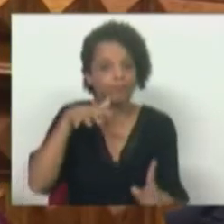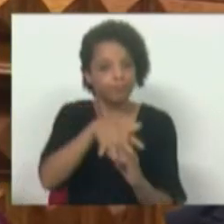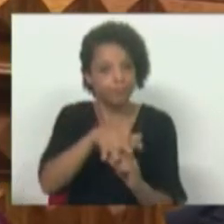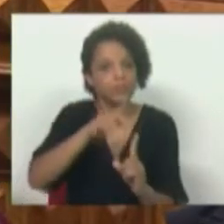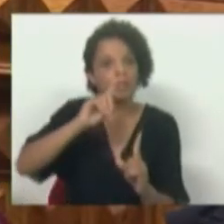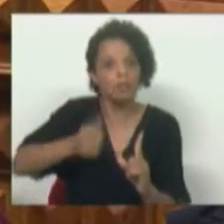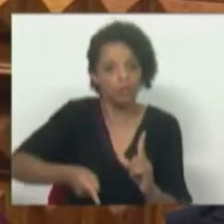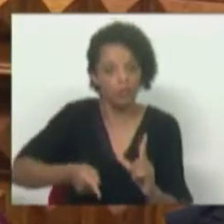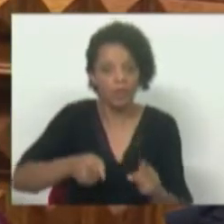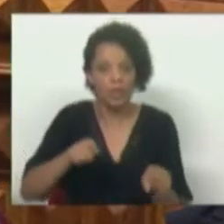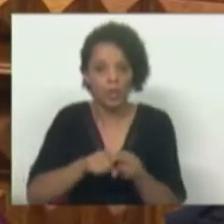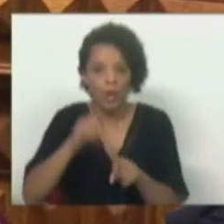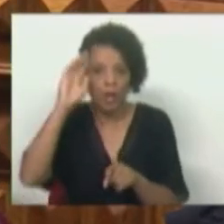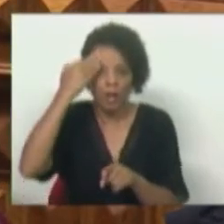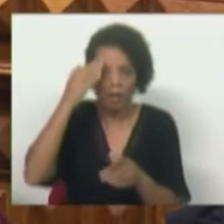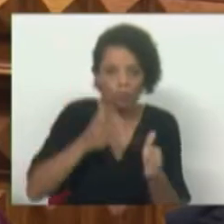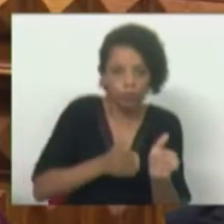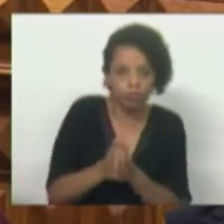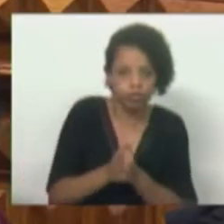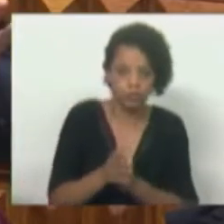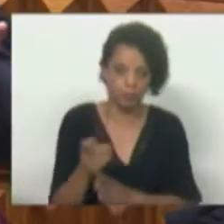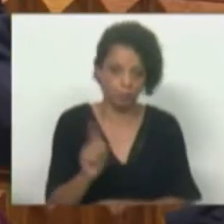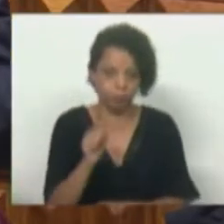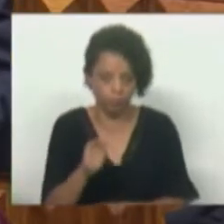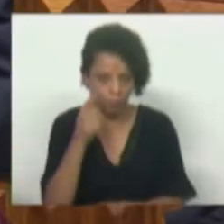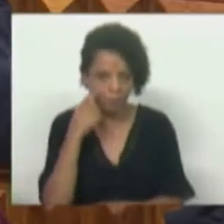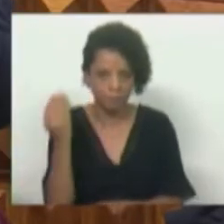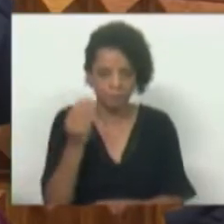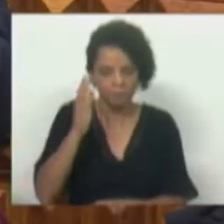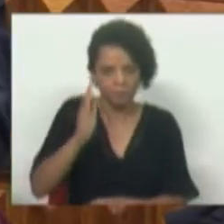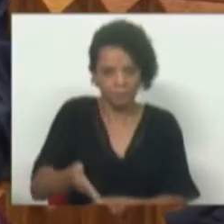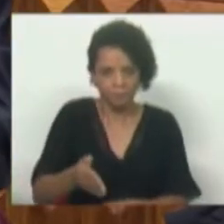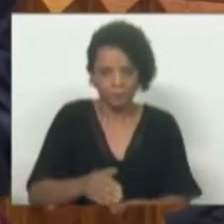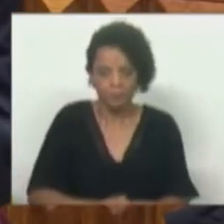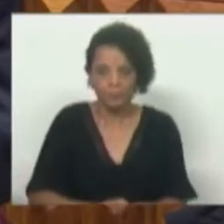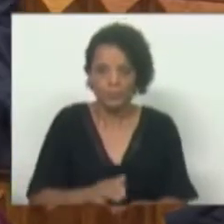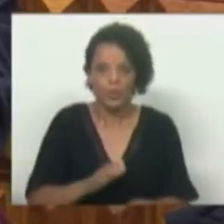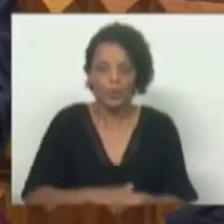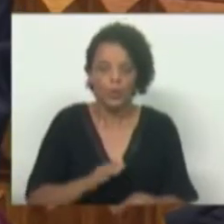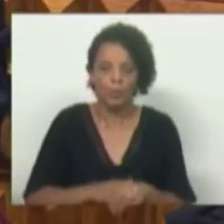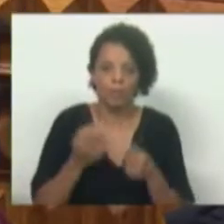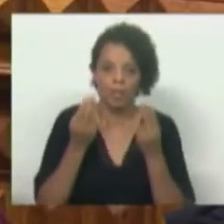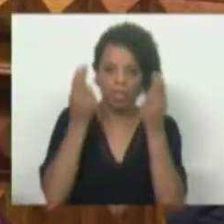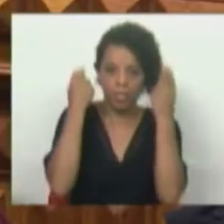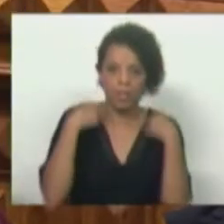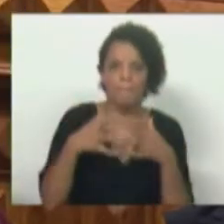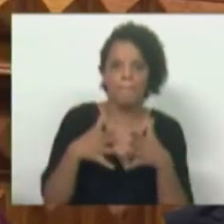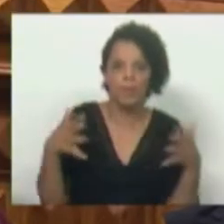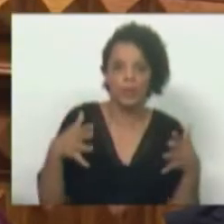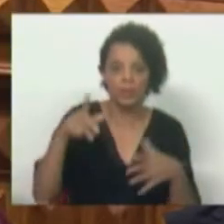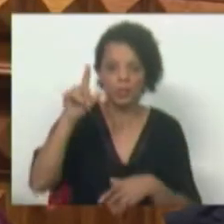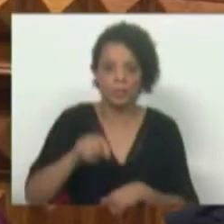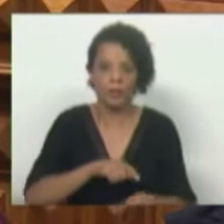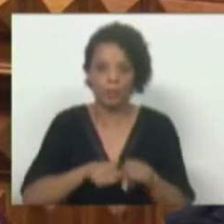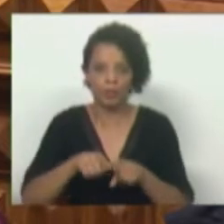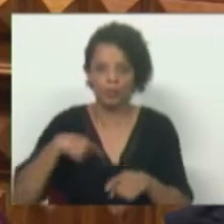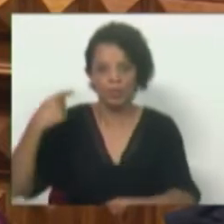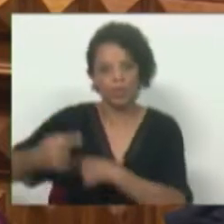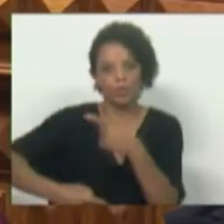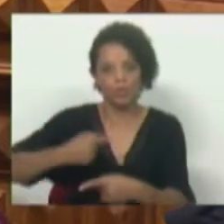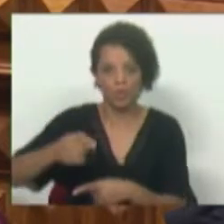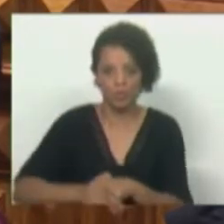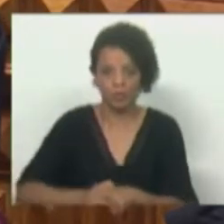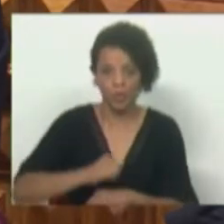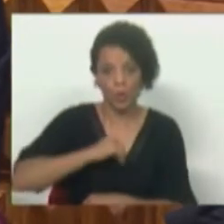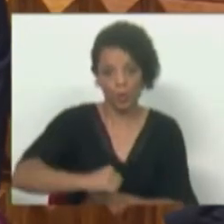está no oportunismo dos populistas. Esse já é bem conhecido. Está na complacência das maiorias e dos políticos tradicionais. E